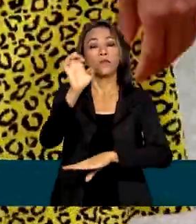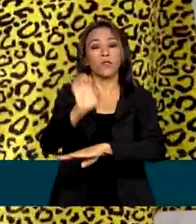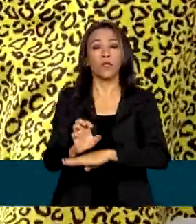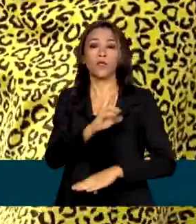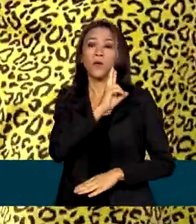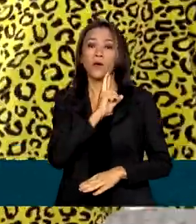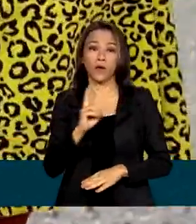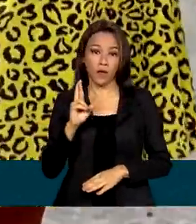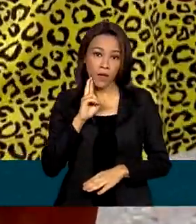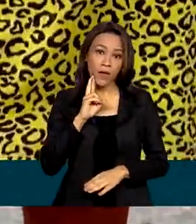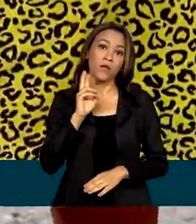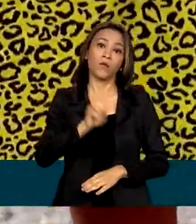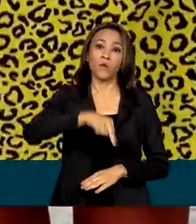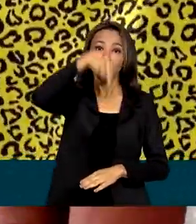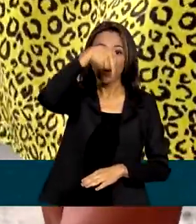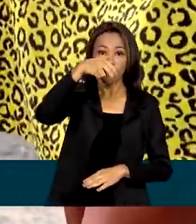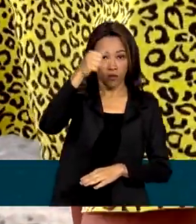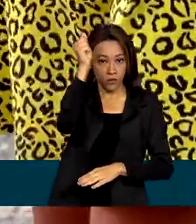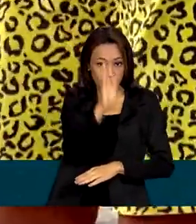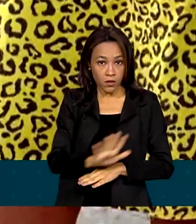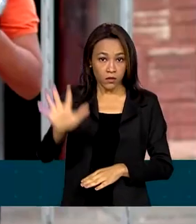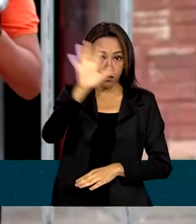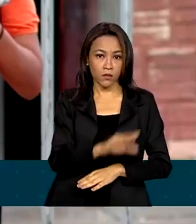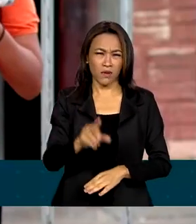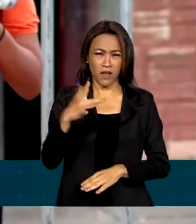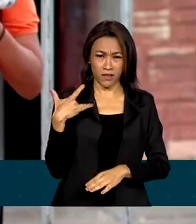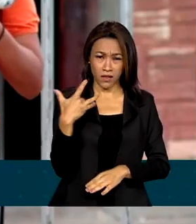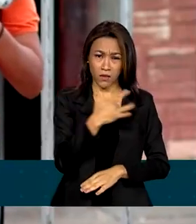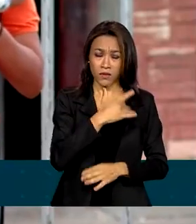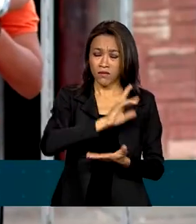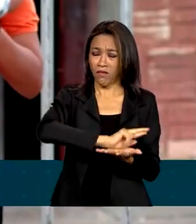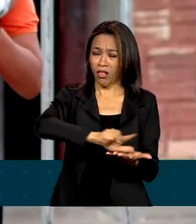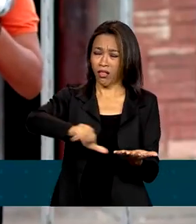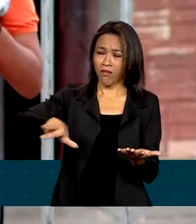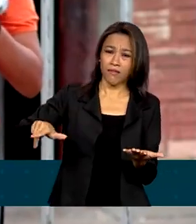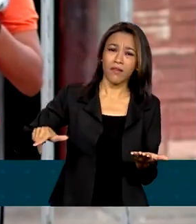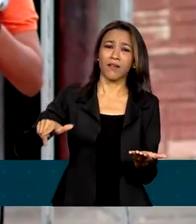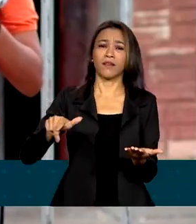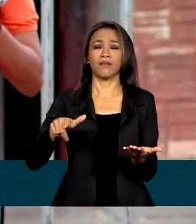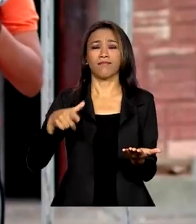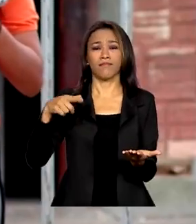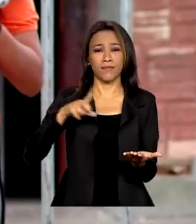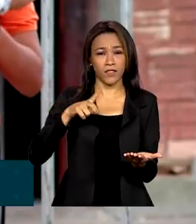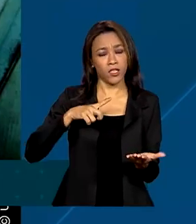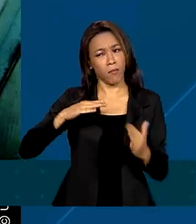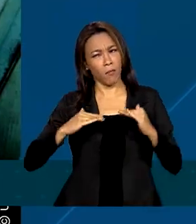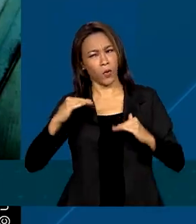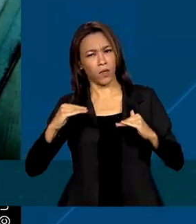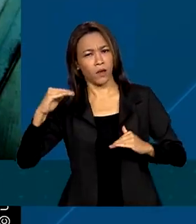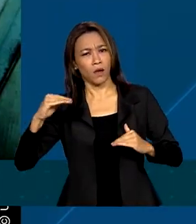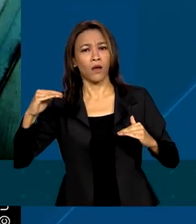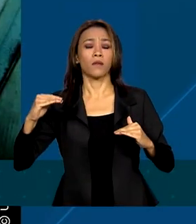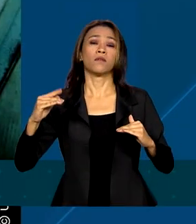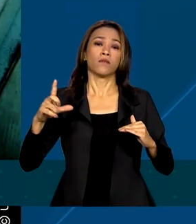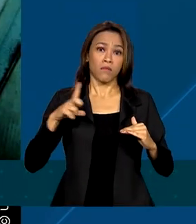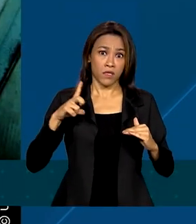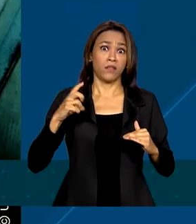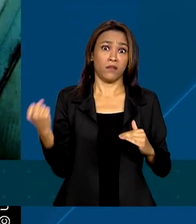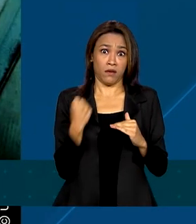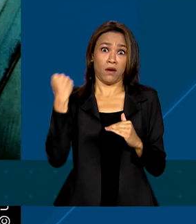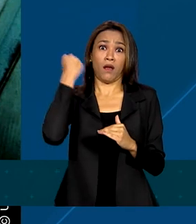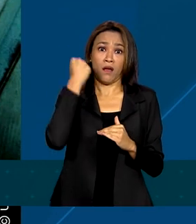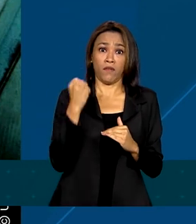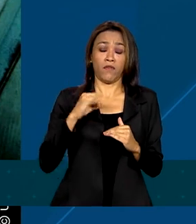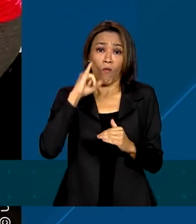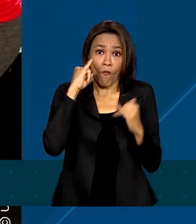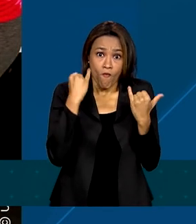região norte do país. Os quadros de saúde eram variados, com predominância de casos moderados. Mas com ocorrências graves